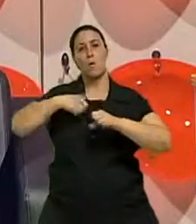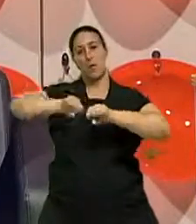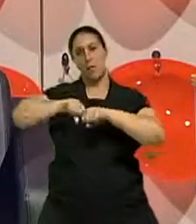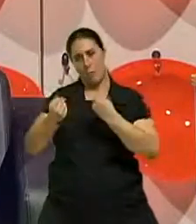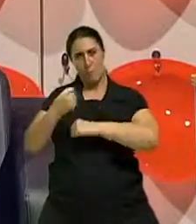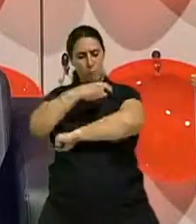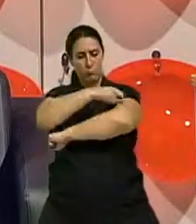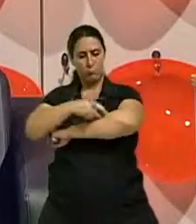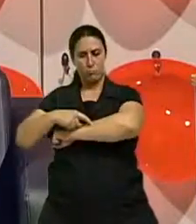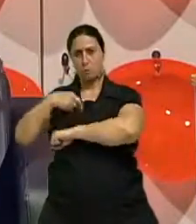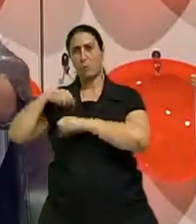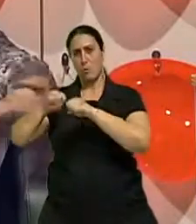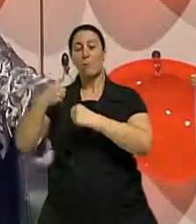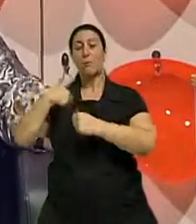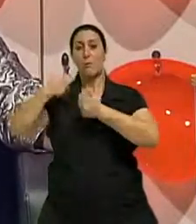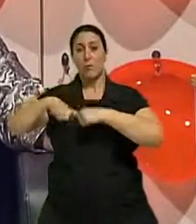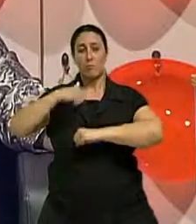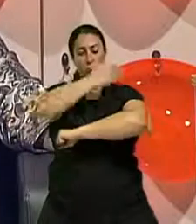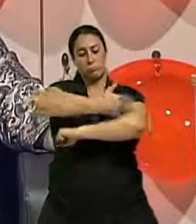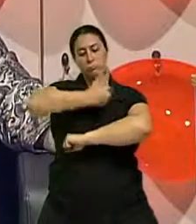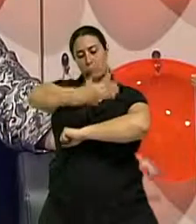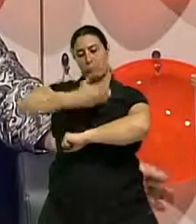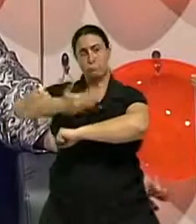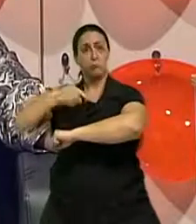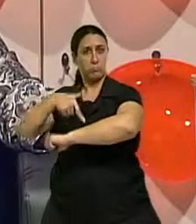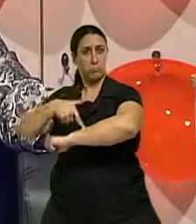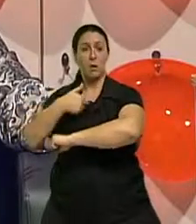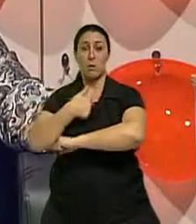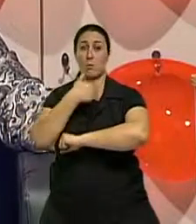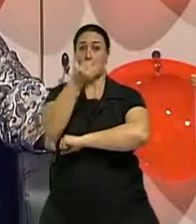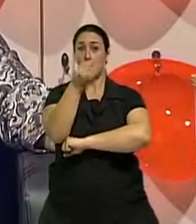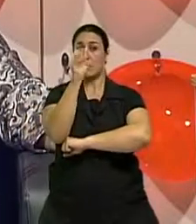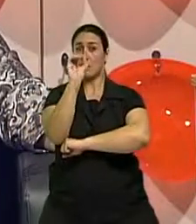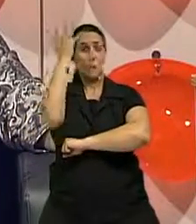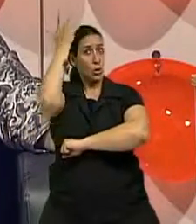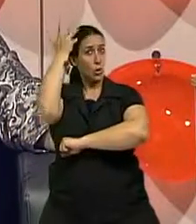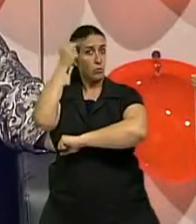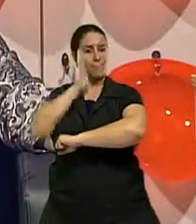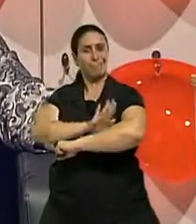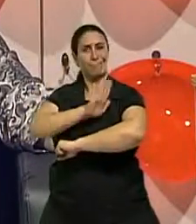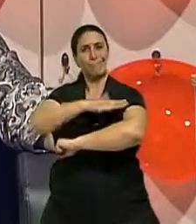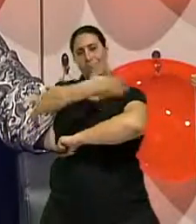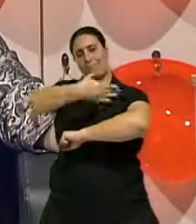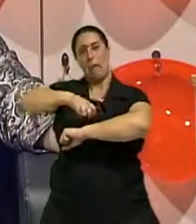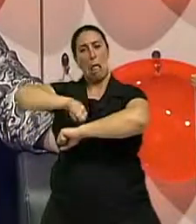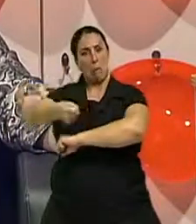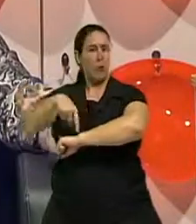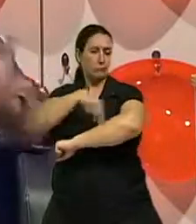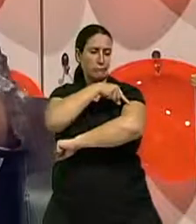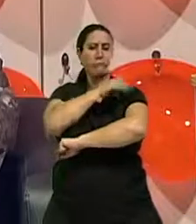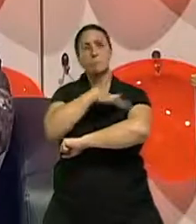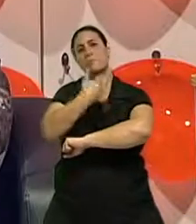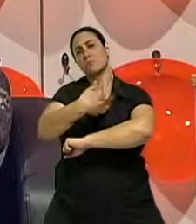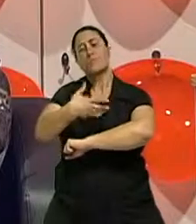e eu faço um gesso num braço e fico 60 dias com ele engessado. Quando eu tiro o gesso, faz um raio